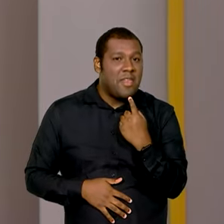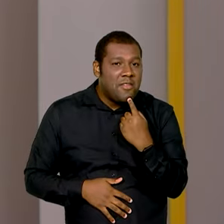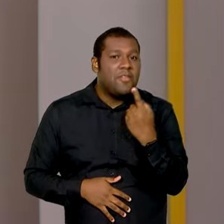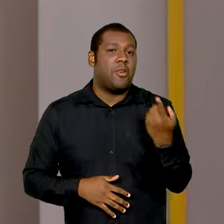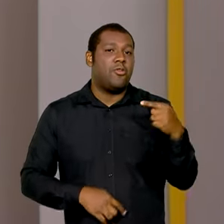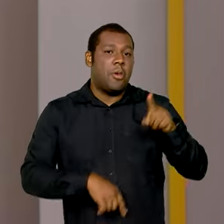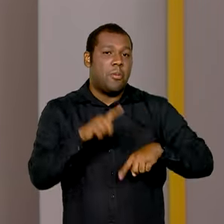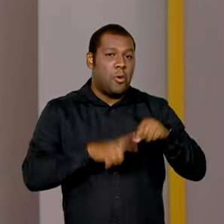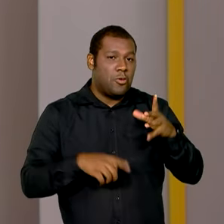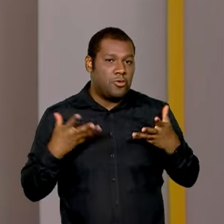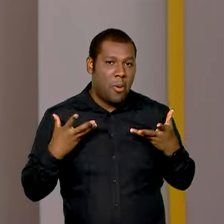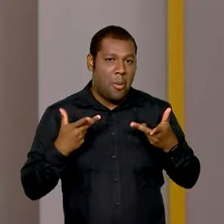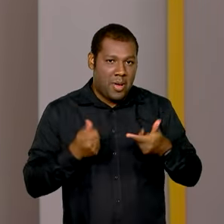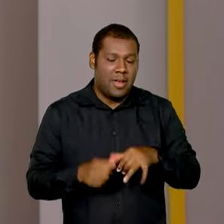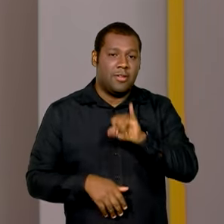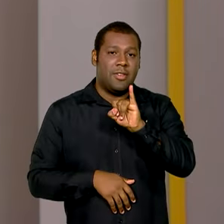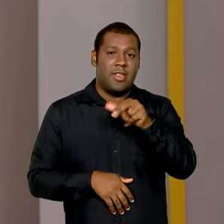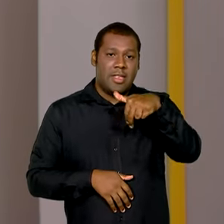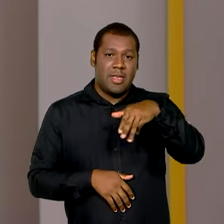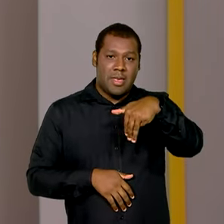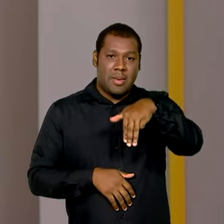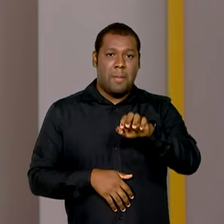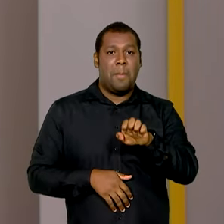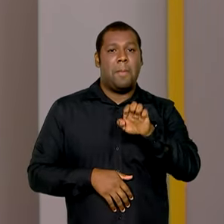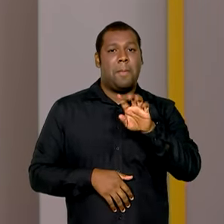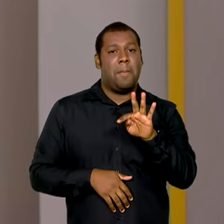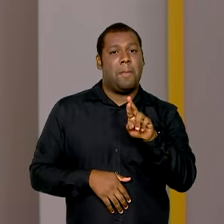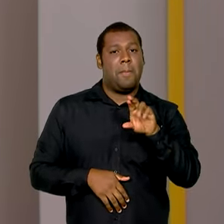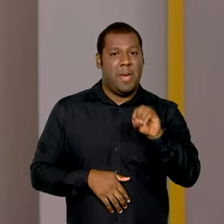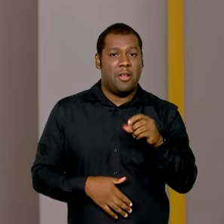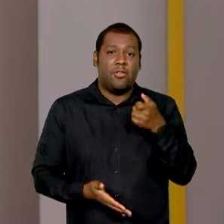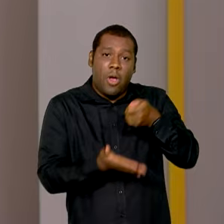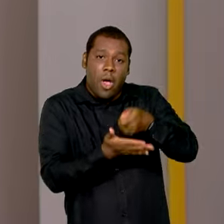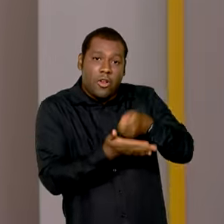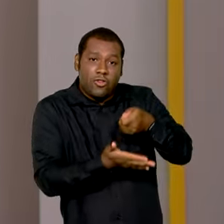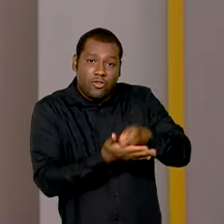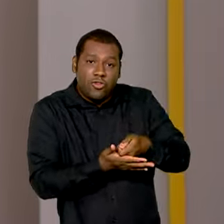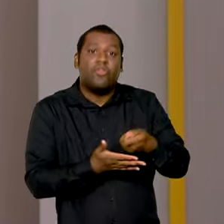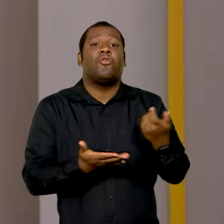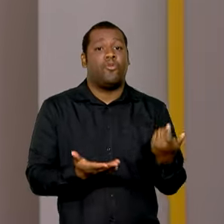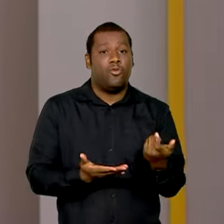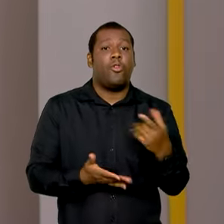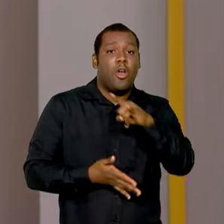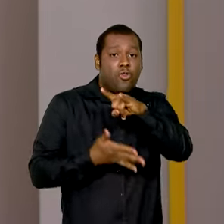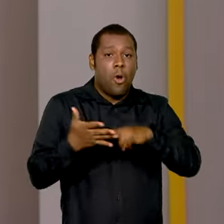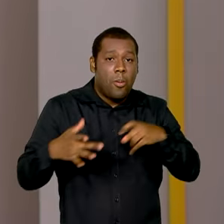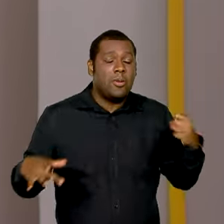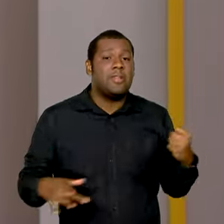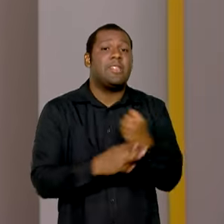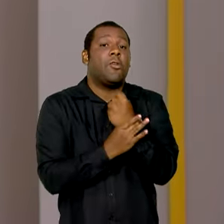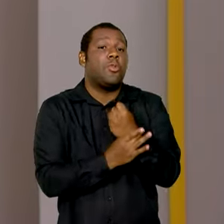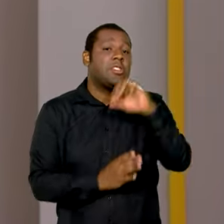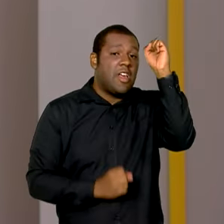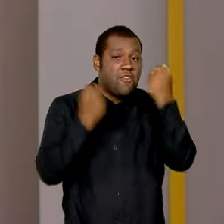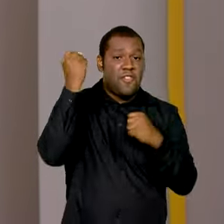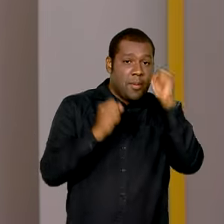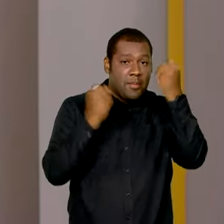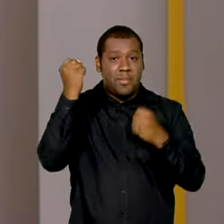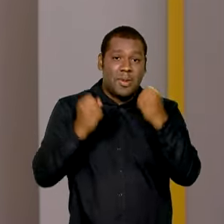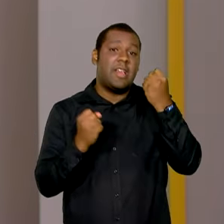equipamentos, o Inmetro agora exige a certificação de dispositivo de segurança na fabricação e